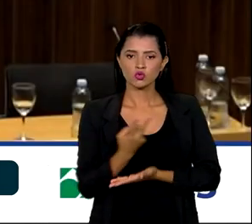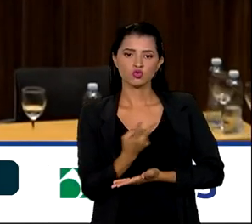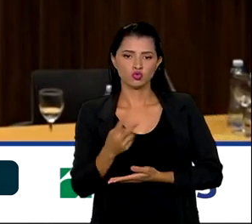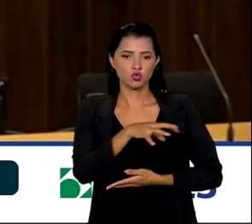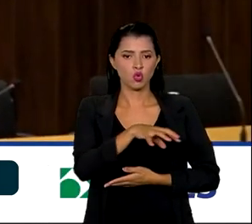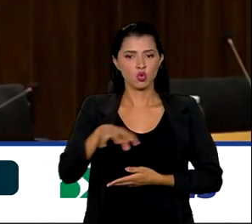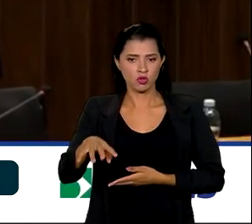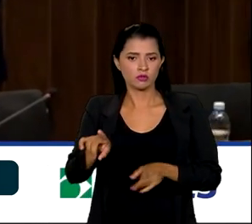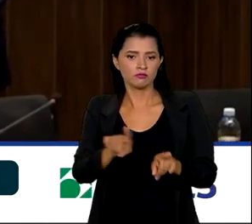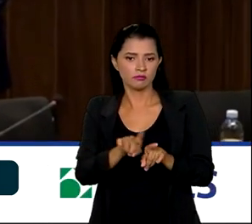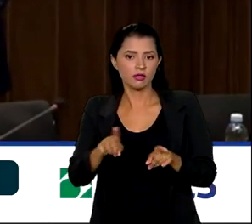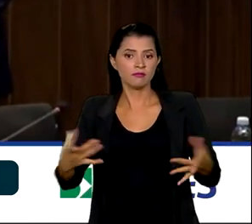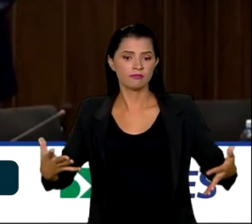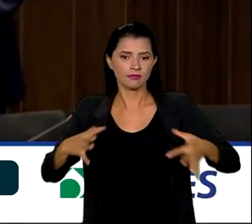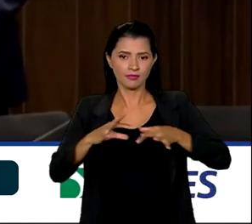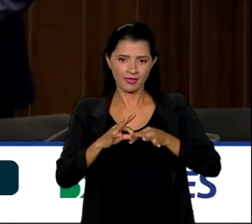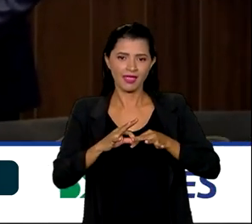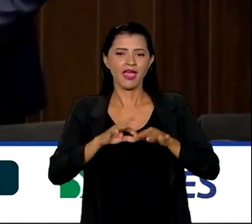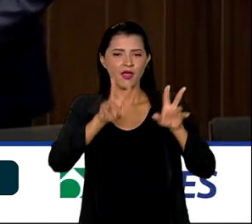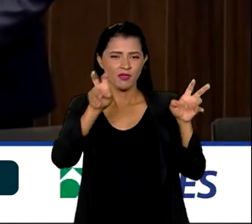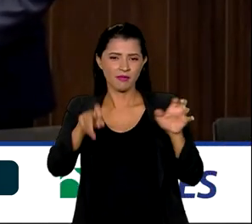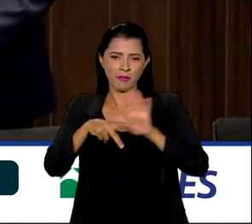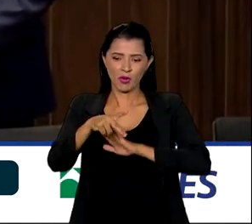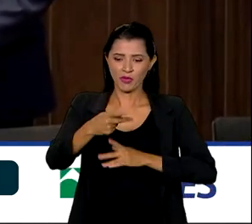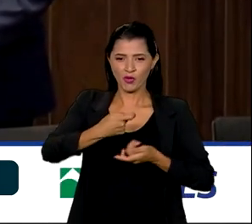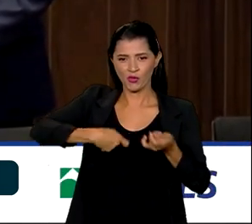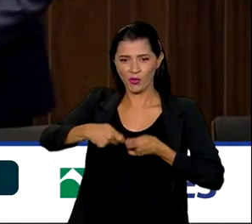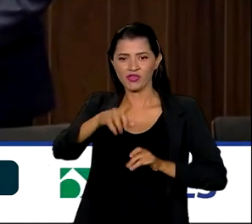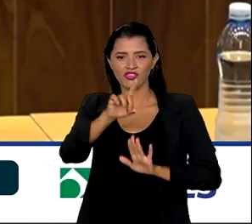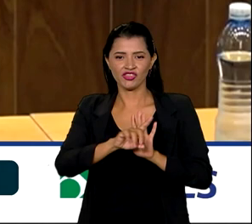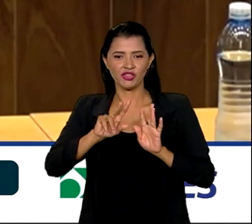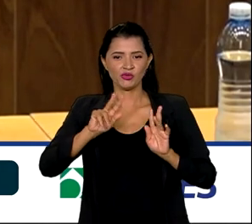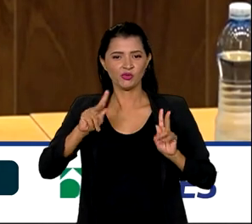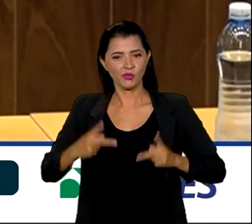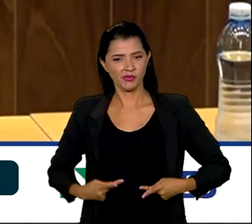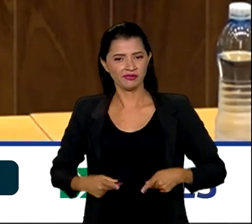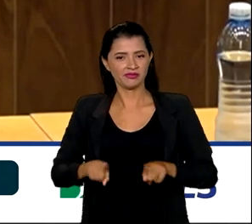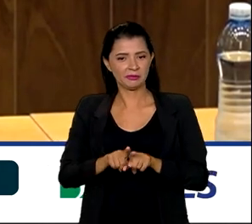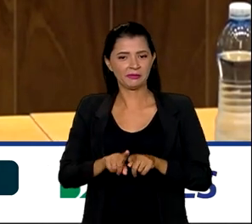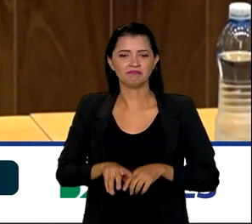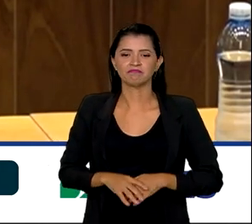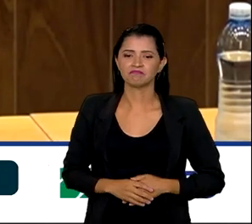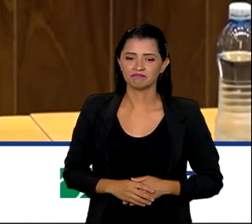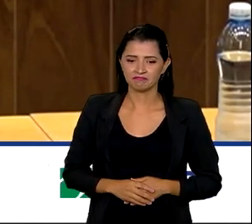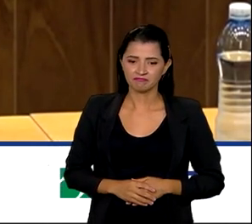órgãos e integrar a agenda econômica e direitos humanos. Esse